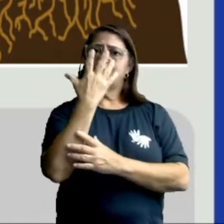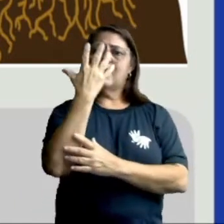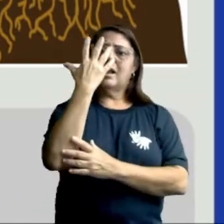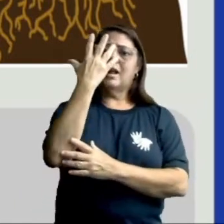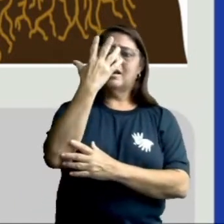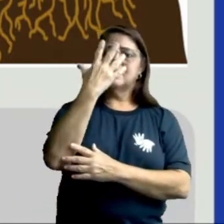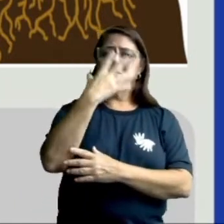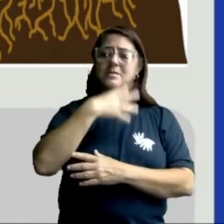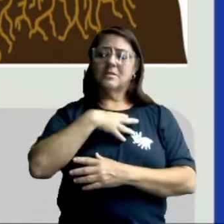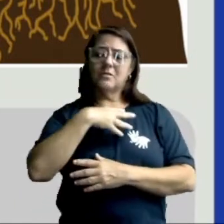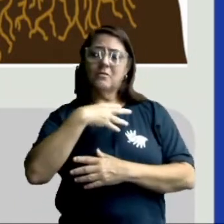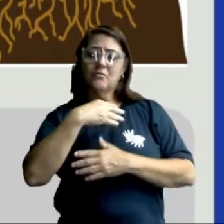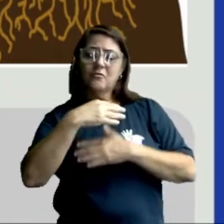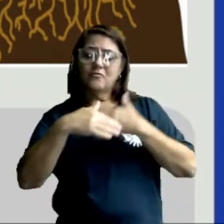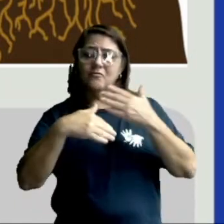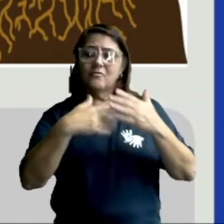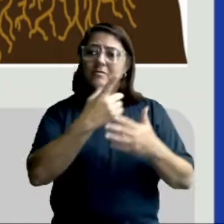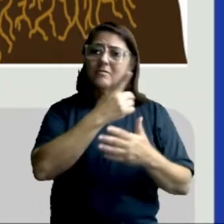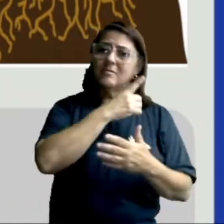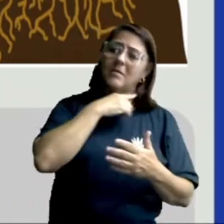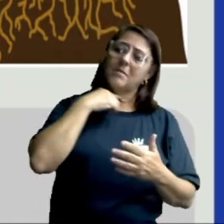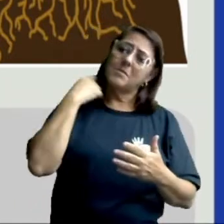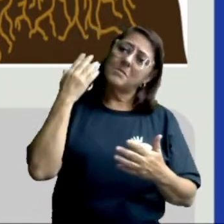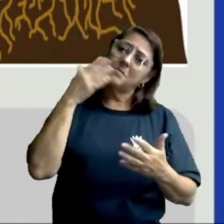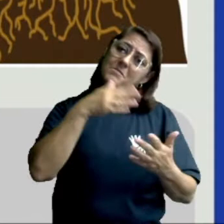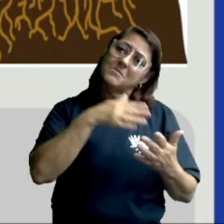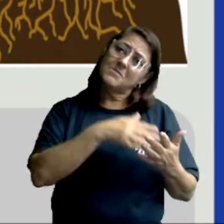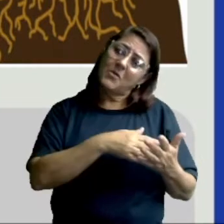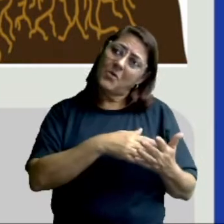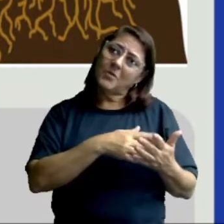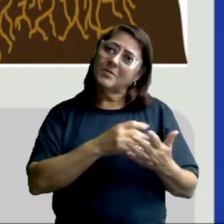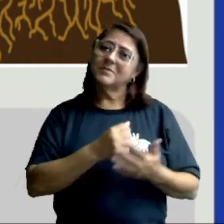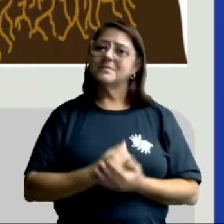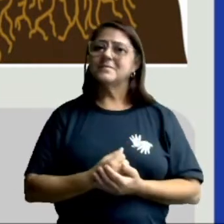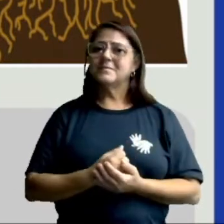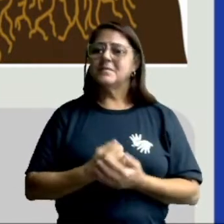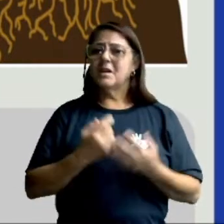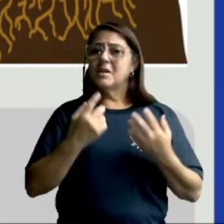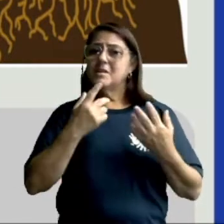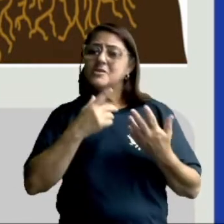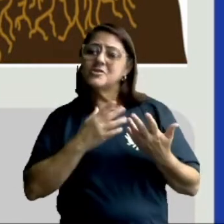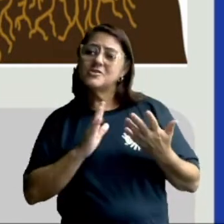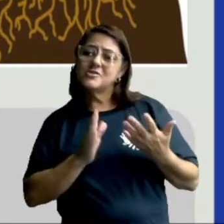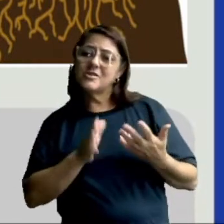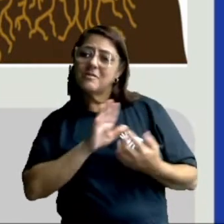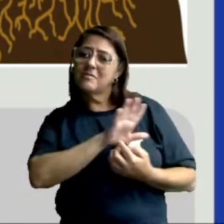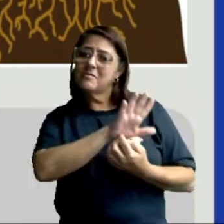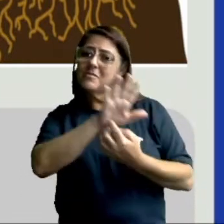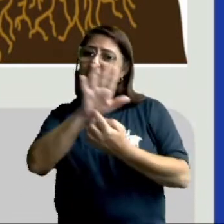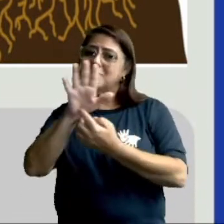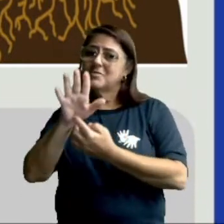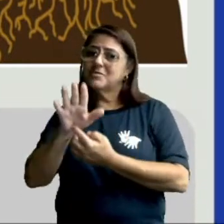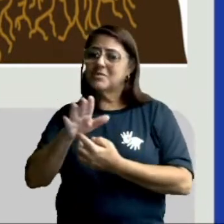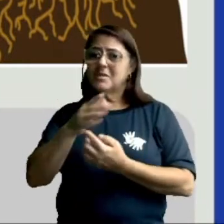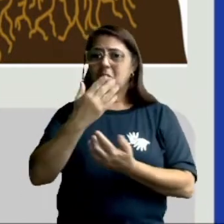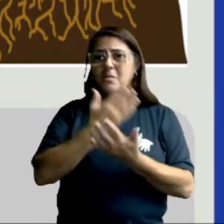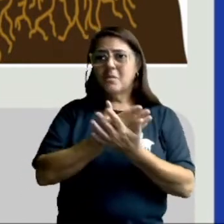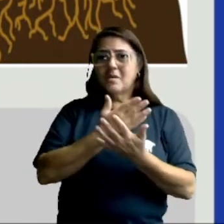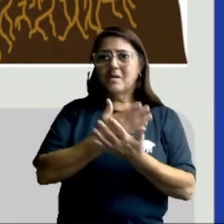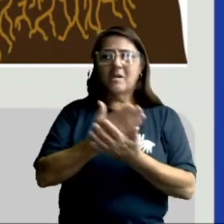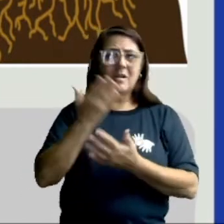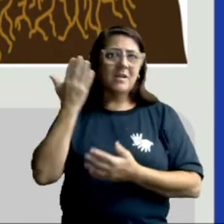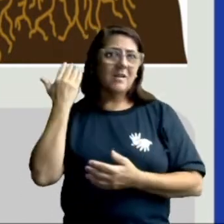reproduzem e morrem. A Tia Manu já apresentou uma aula